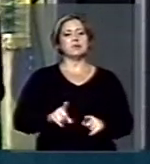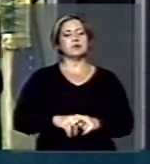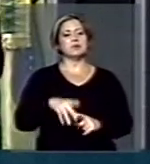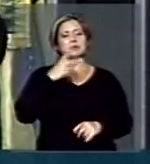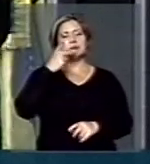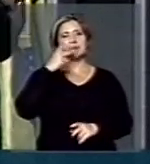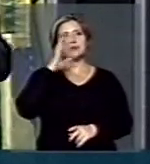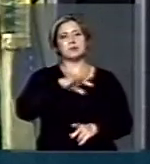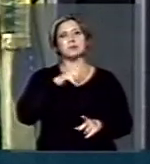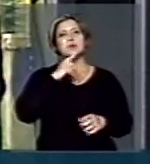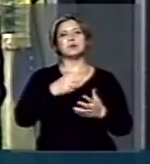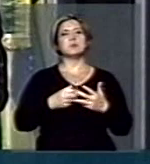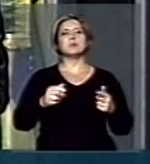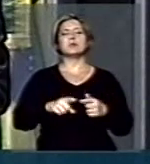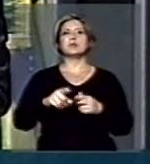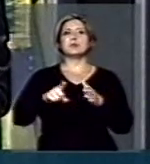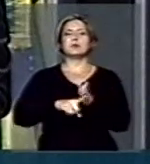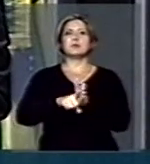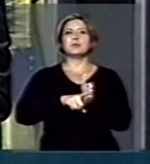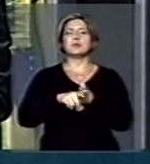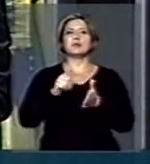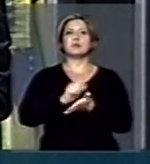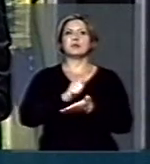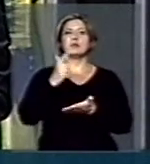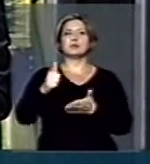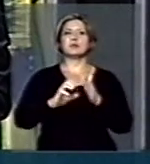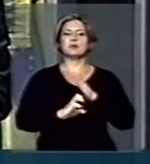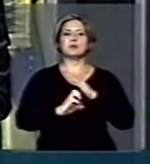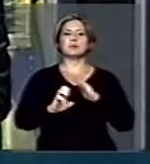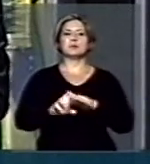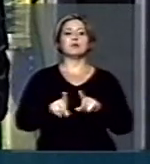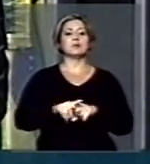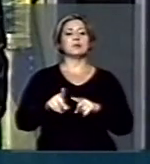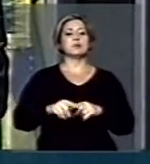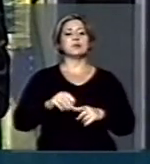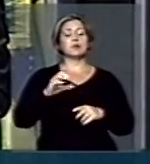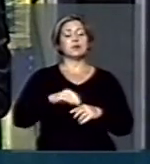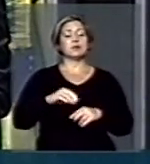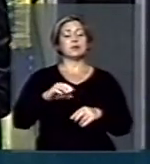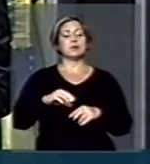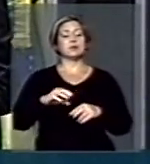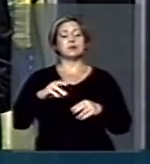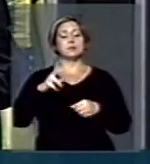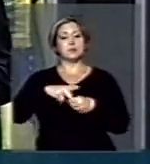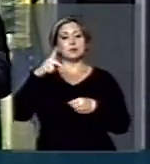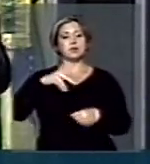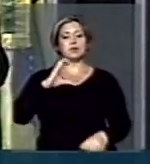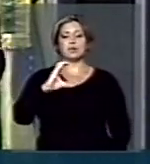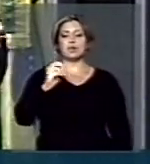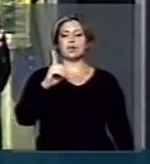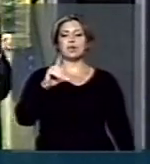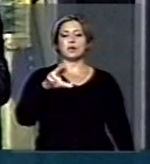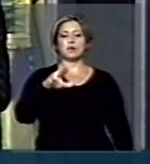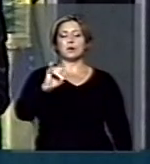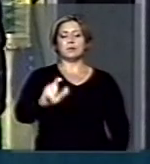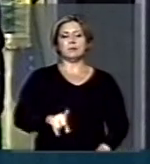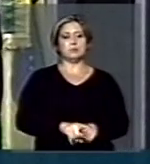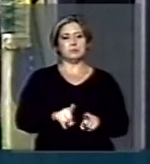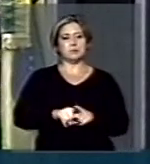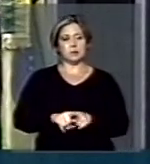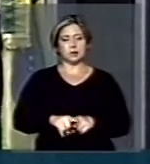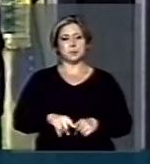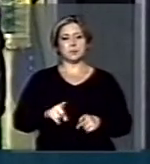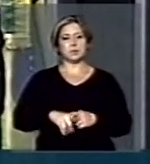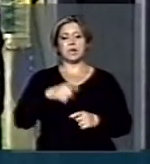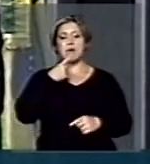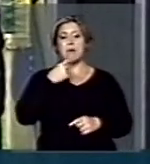negro das páginas dos jornais. A empresa de petróleo da Colômbia, que tem uma produção de petróleo